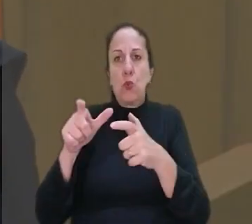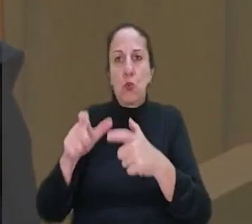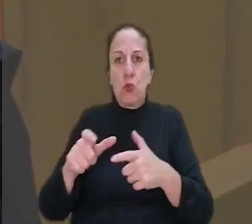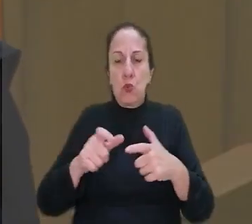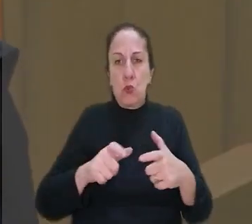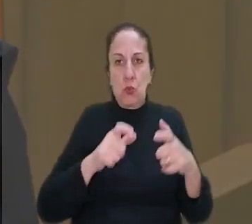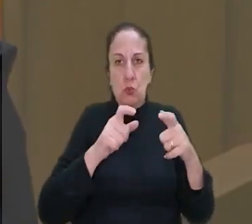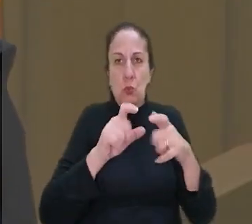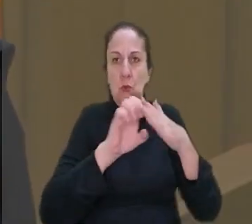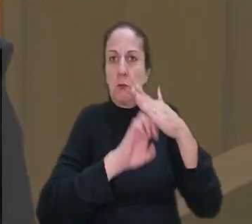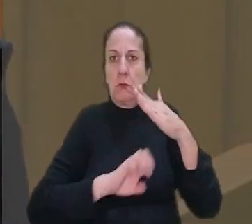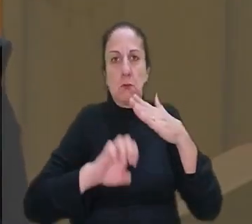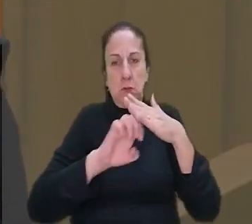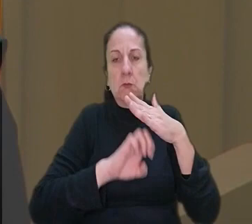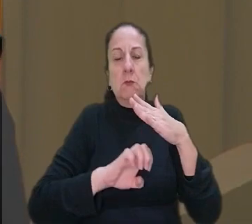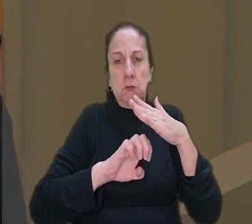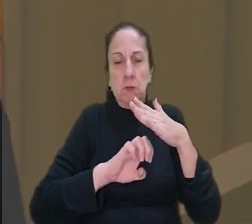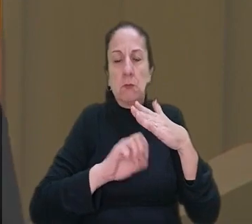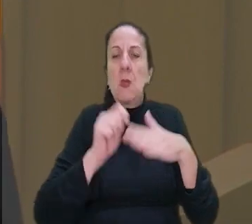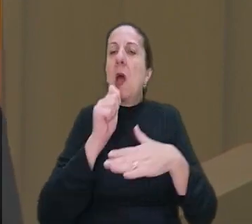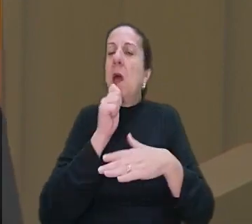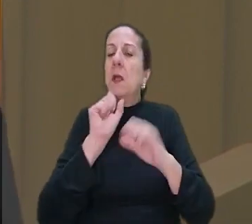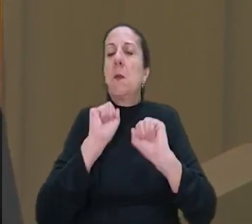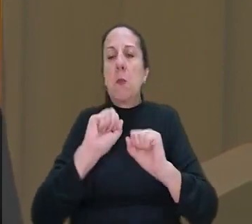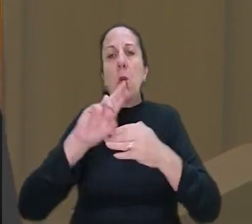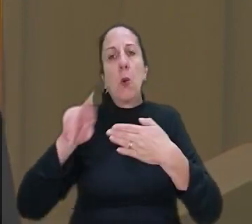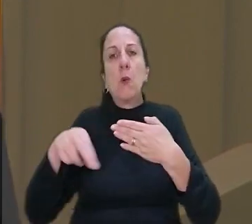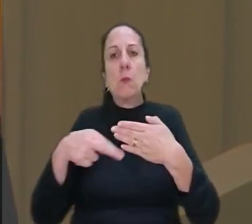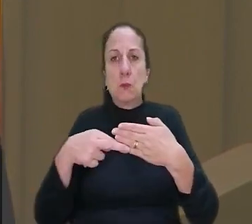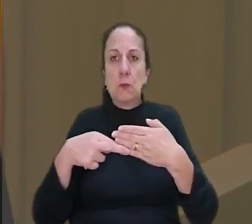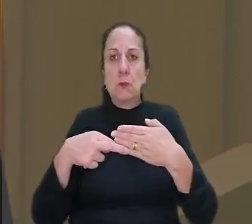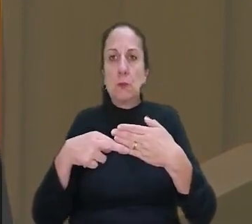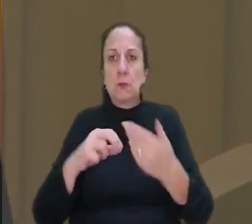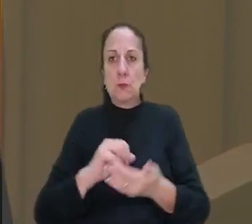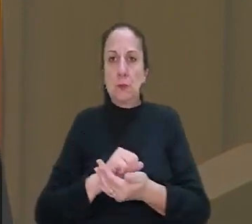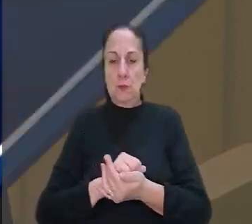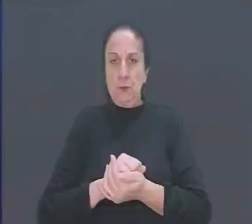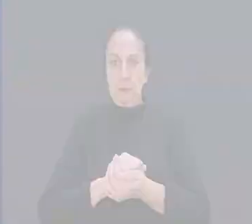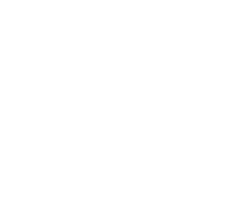localidades e estabelecimentos da empresa. Ainda cabe recurso.